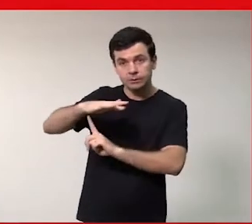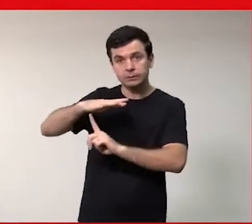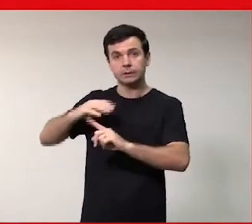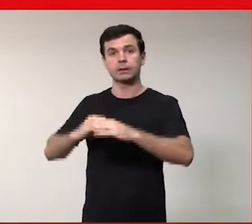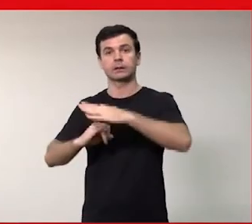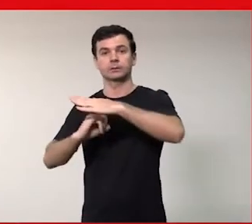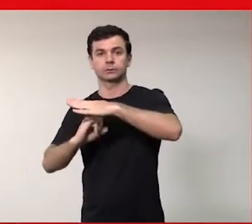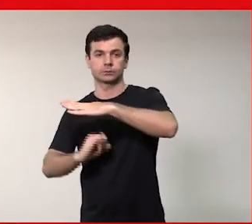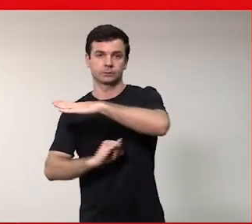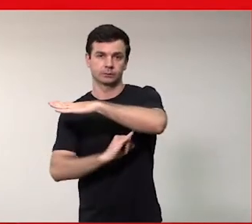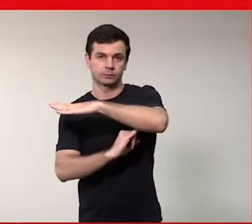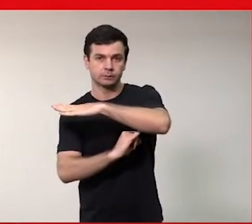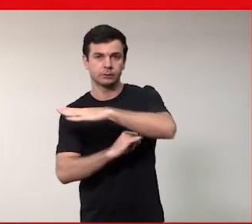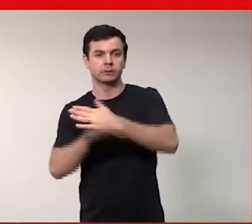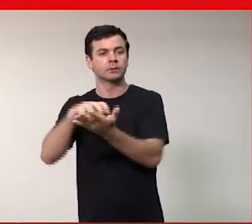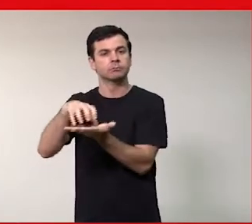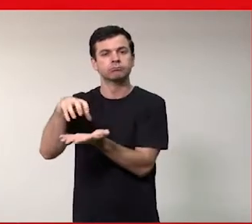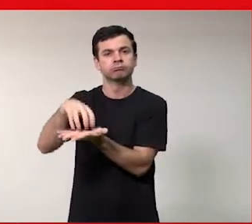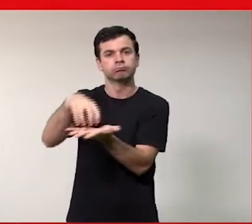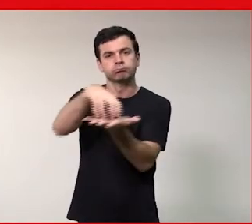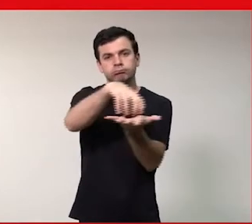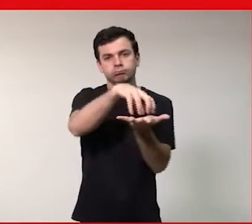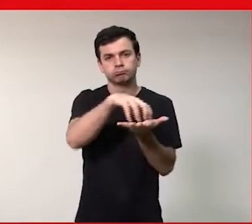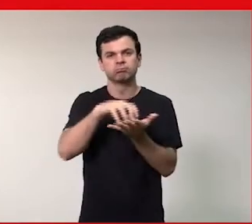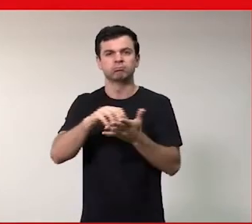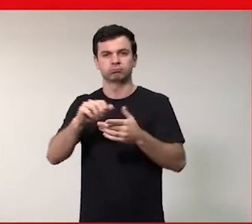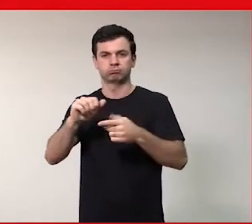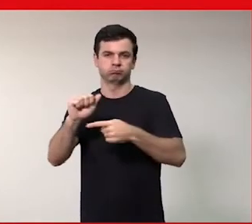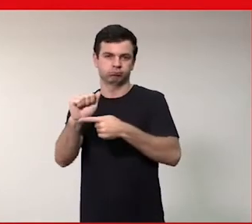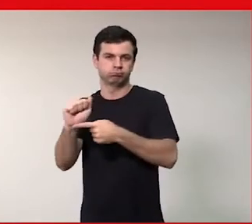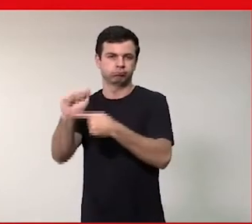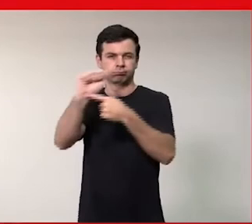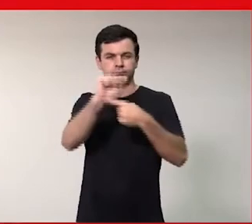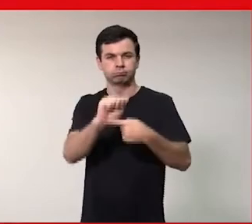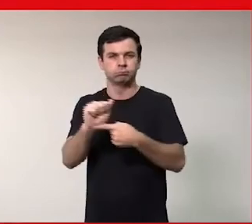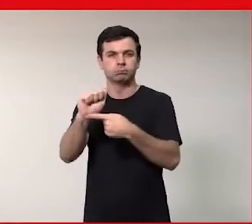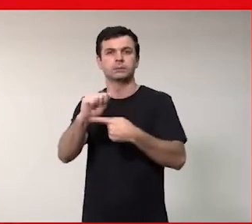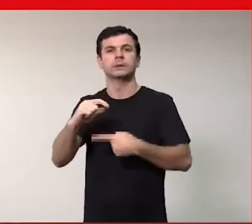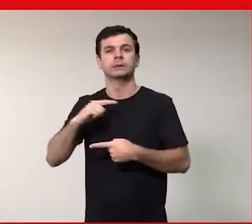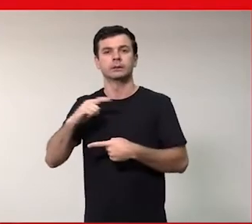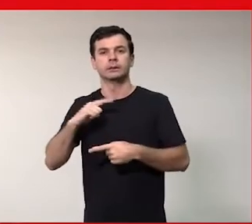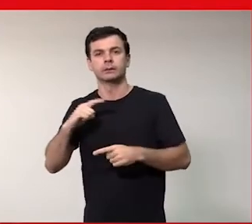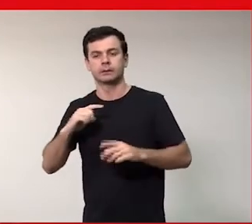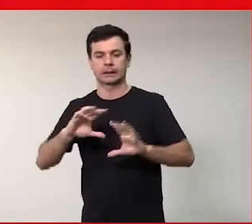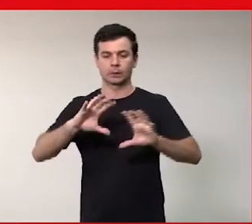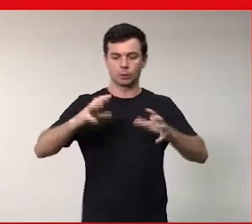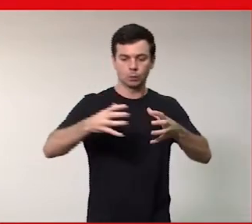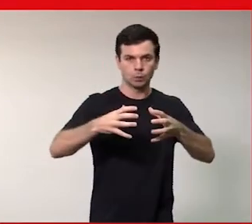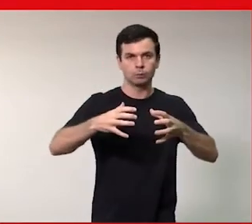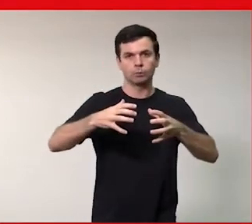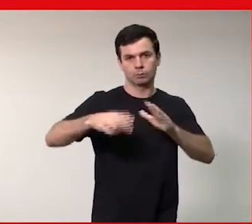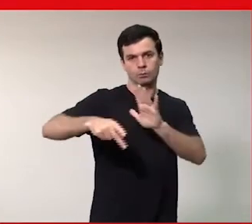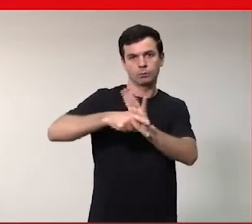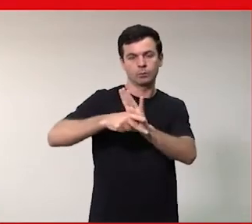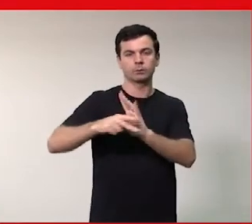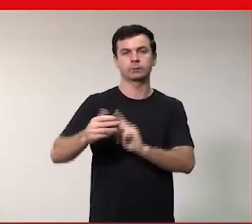exemplo os institutos as associações que fazem parte dos ecossistemas de tecnologia